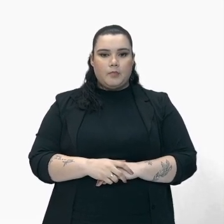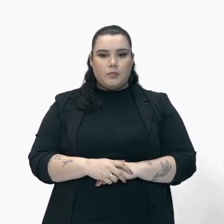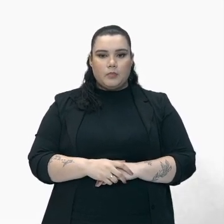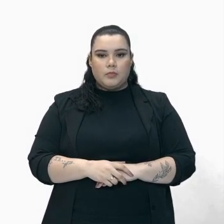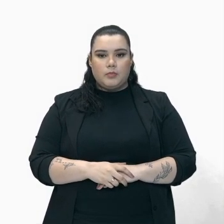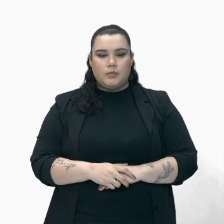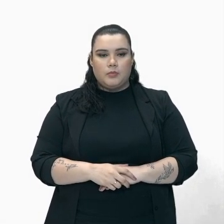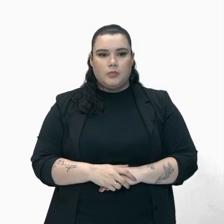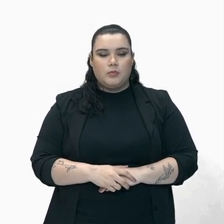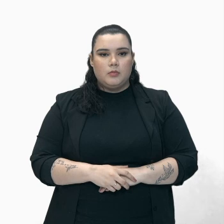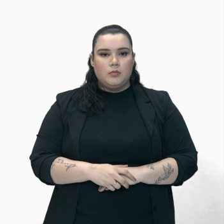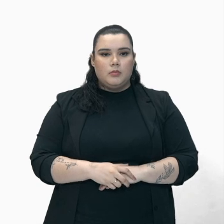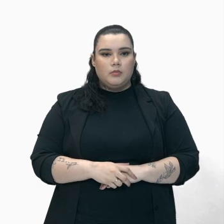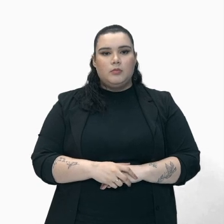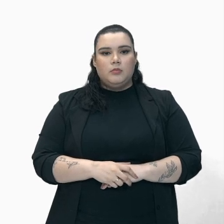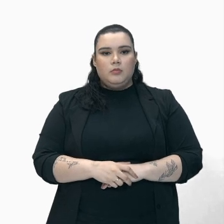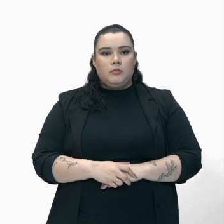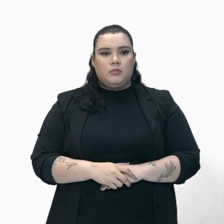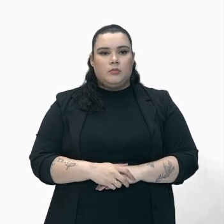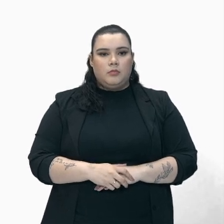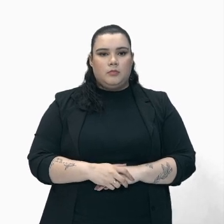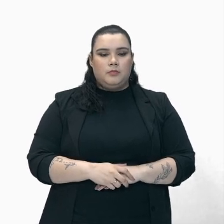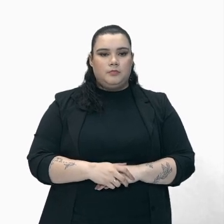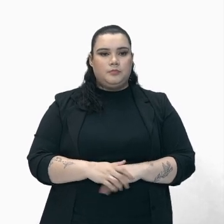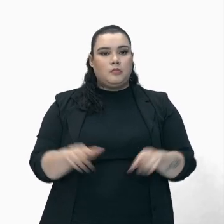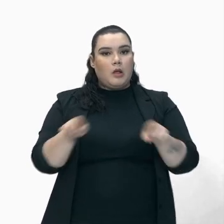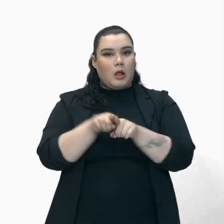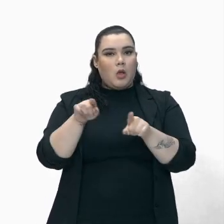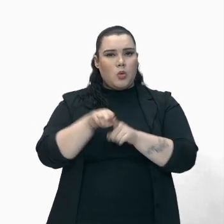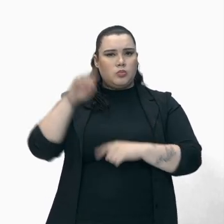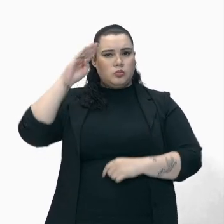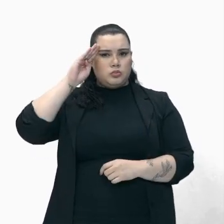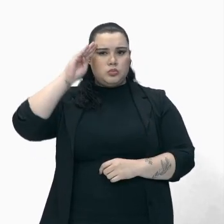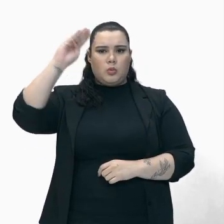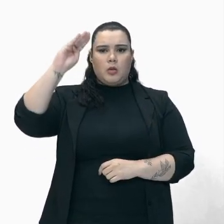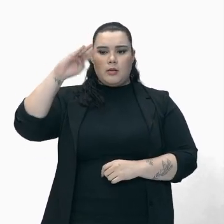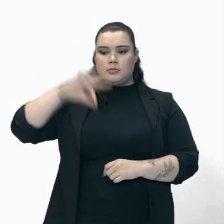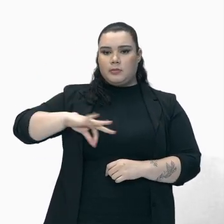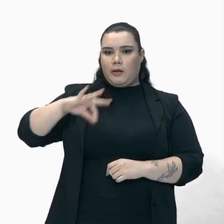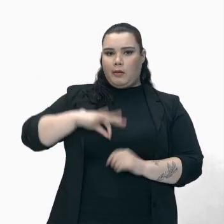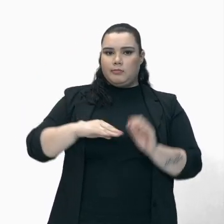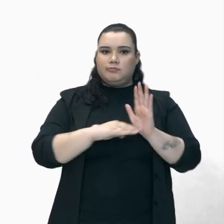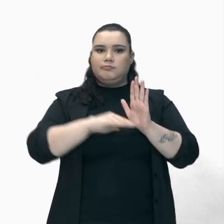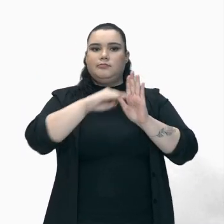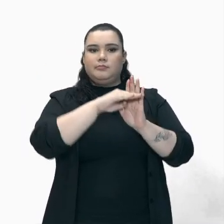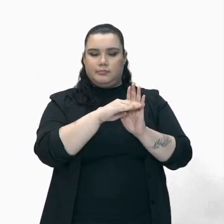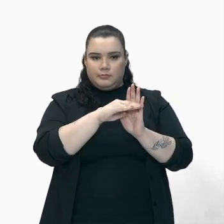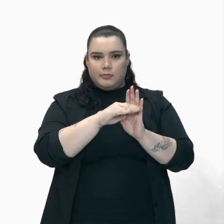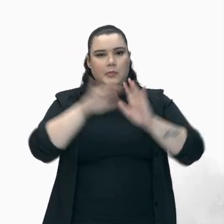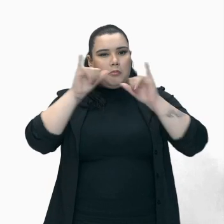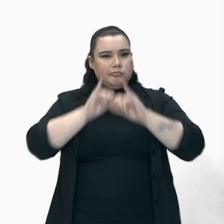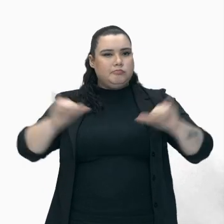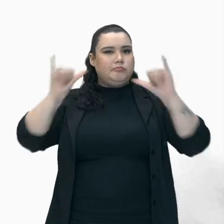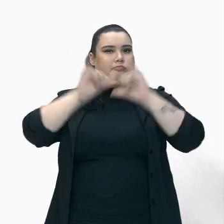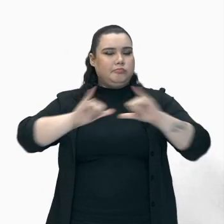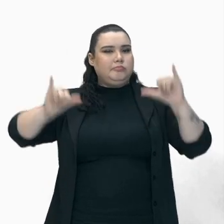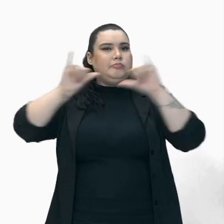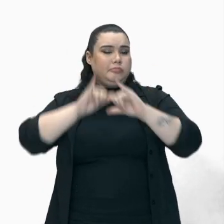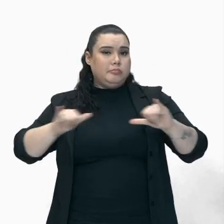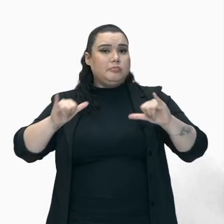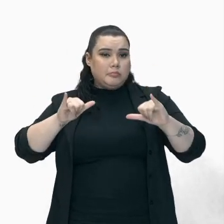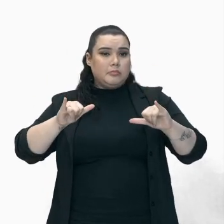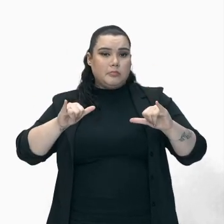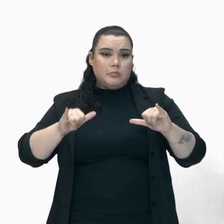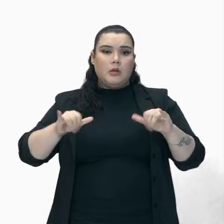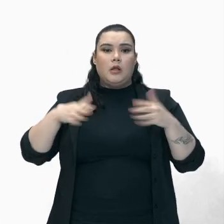Adiante com o texto Vamos E o aumento E salários Dos soldados Tais ideias Eram divulgadas Sobretudo Pelos